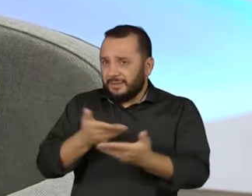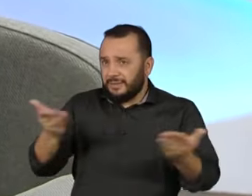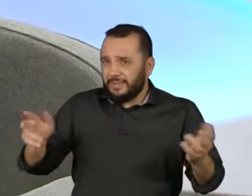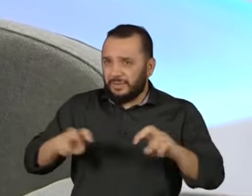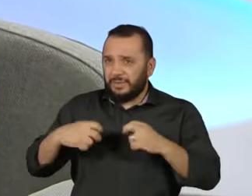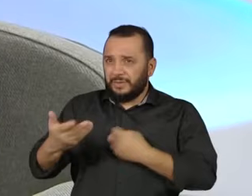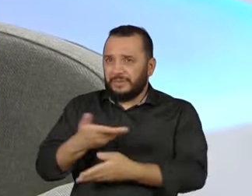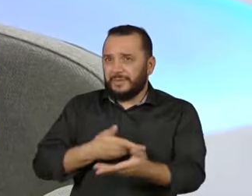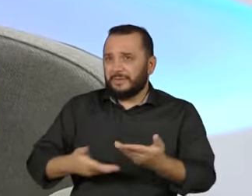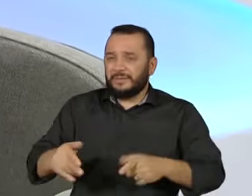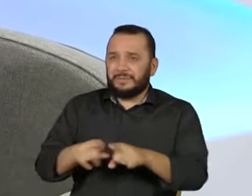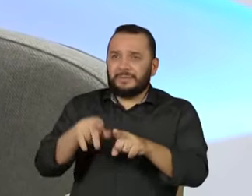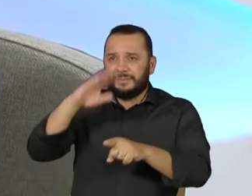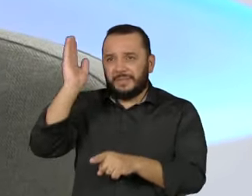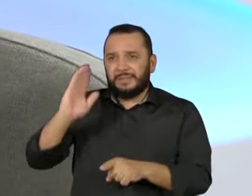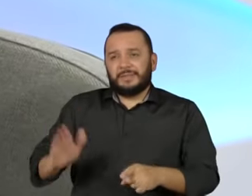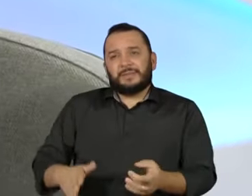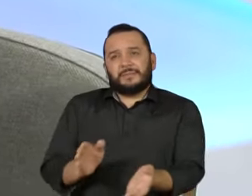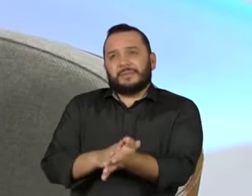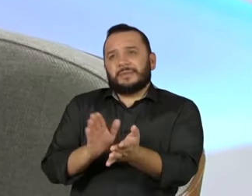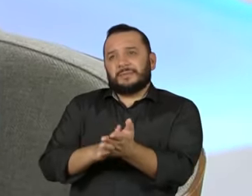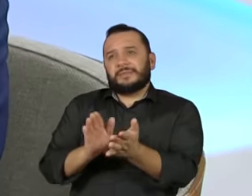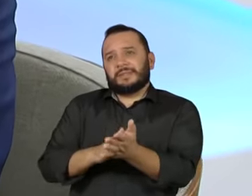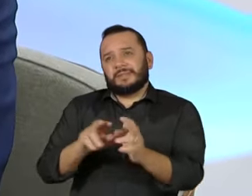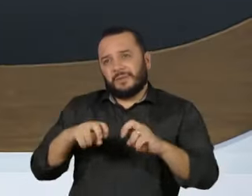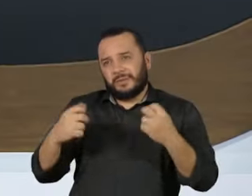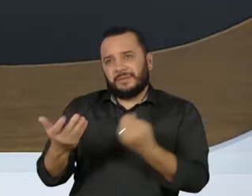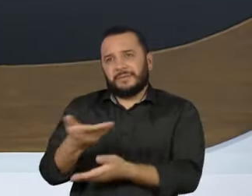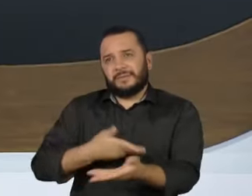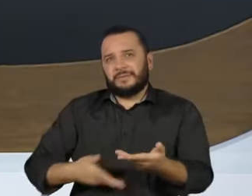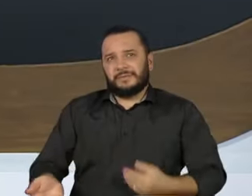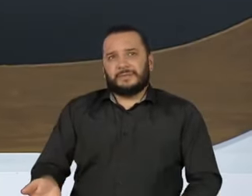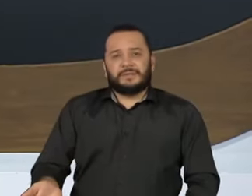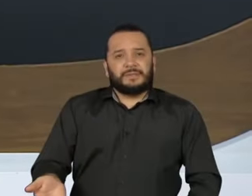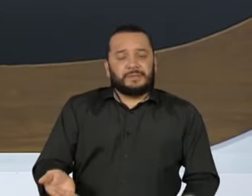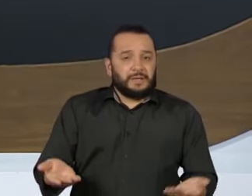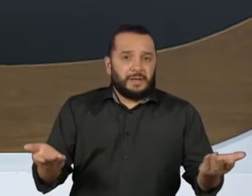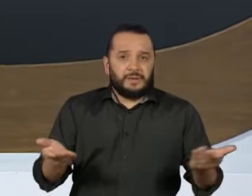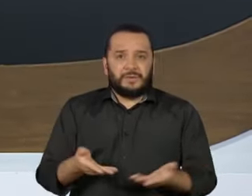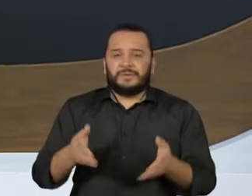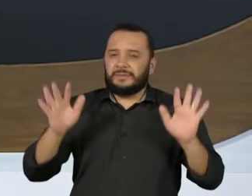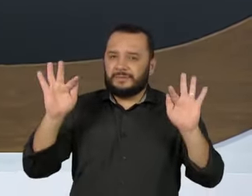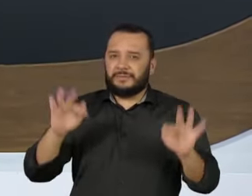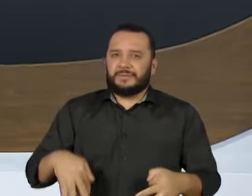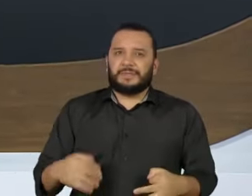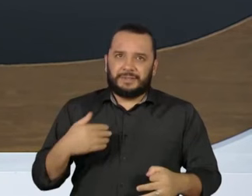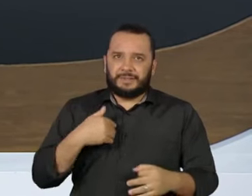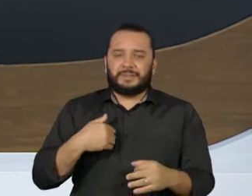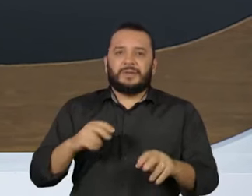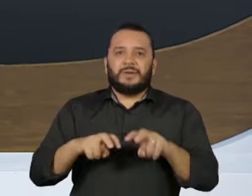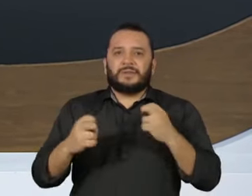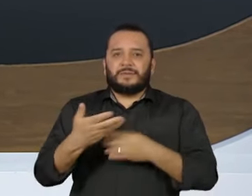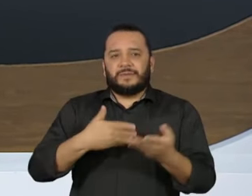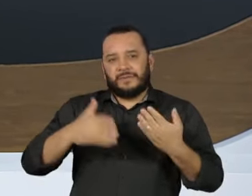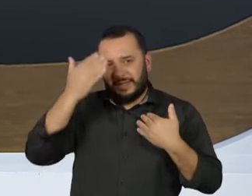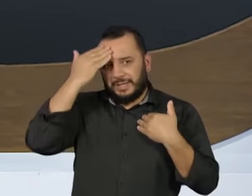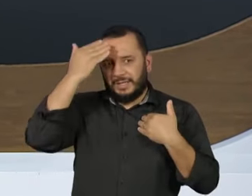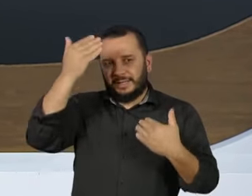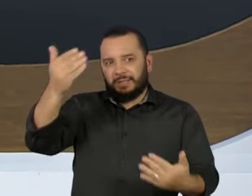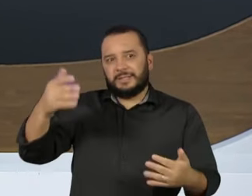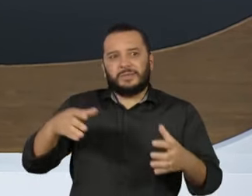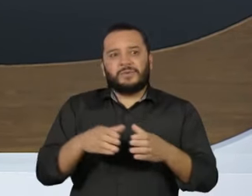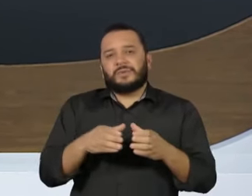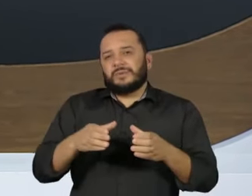E parabéns pelo extraordinário programa que é o Roda Viva. Obrigada. Com isso, então, a gente encerra o nosso programa. Agradeço também essa